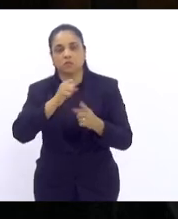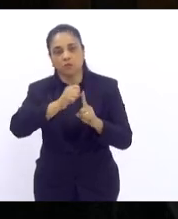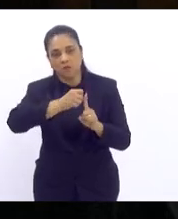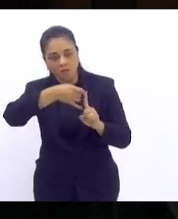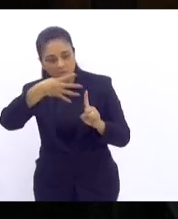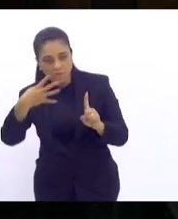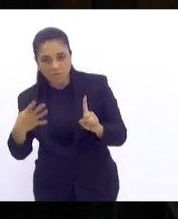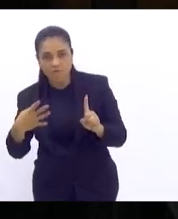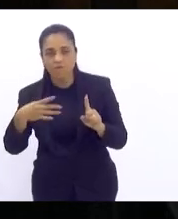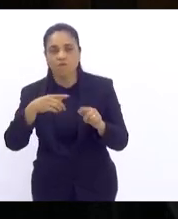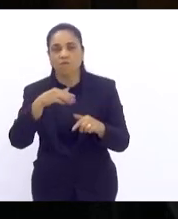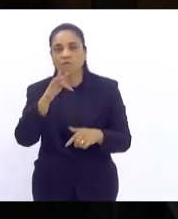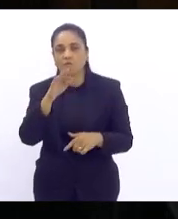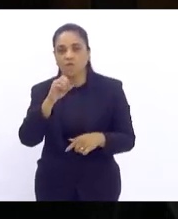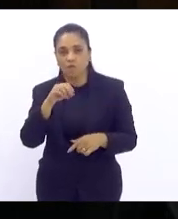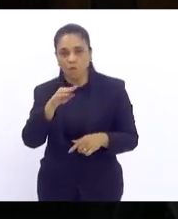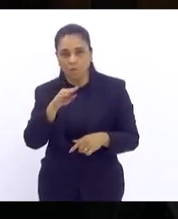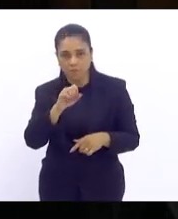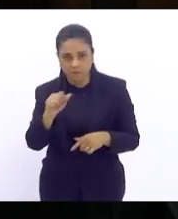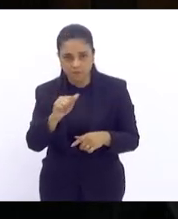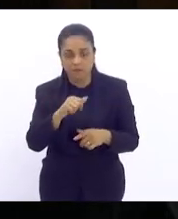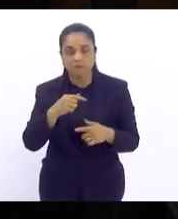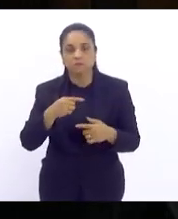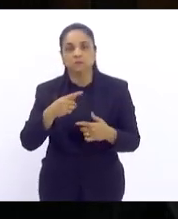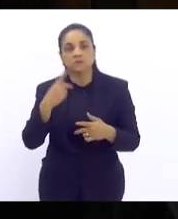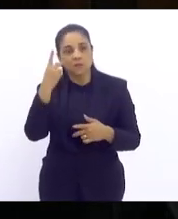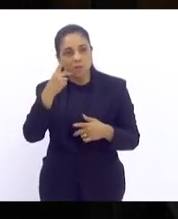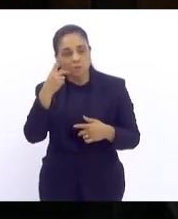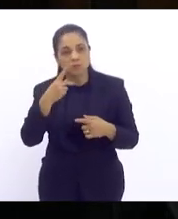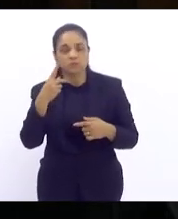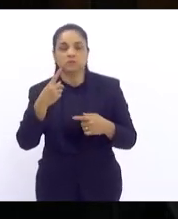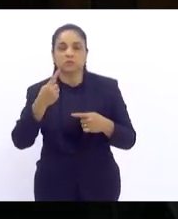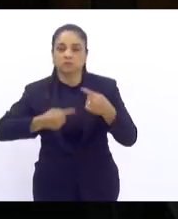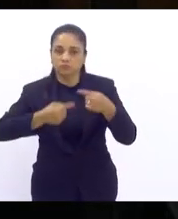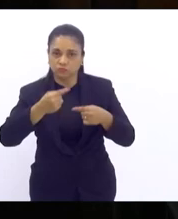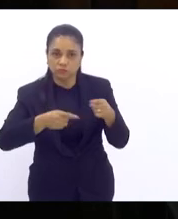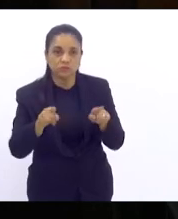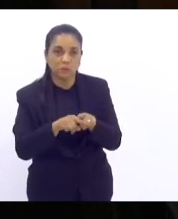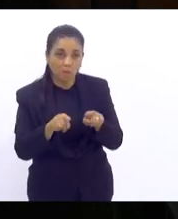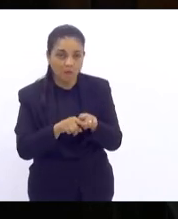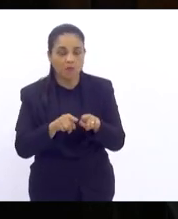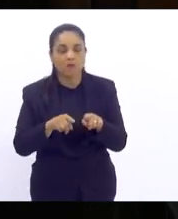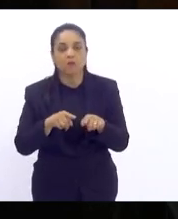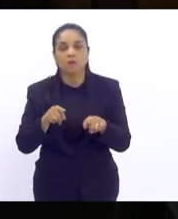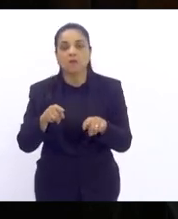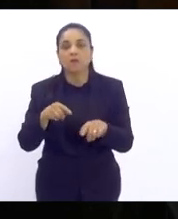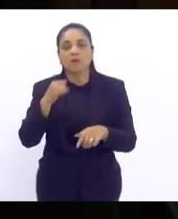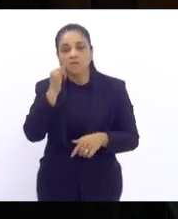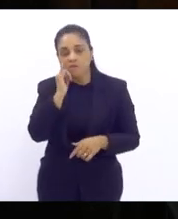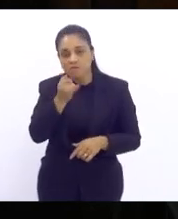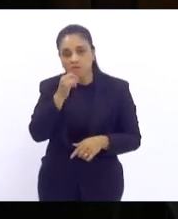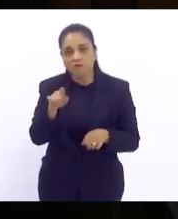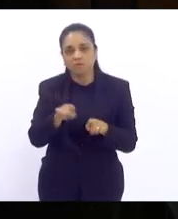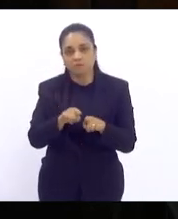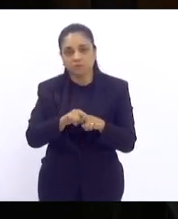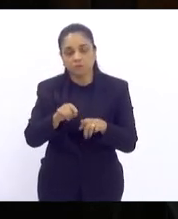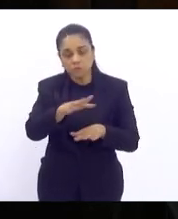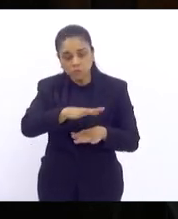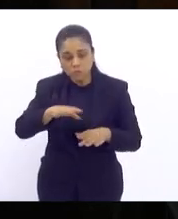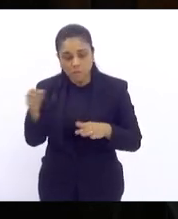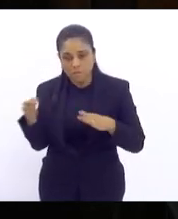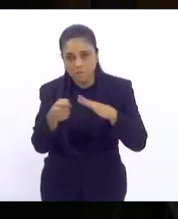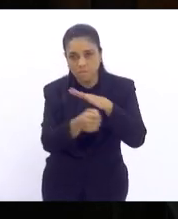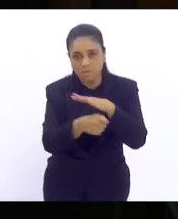também a partir da política então nesse sentido também eu gostaria de falar quando falei aqui do mercado de trabalho